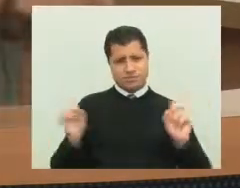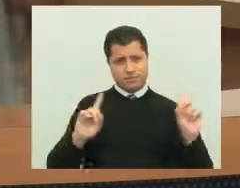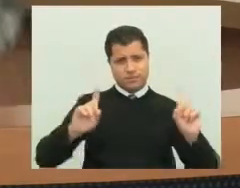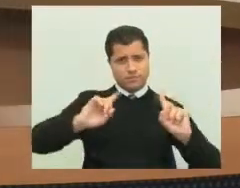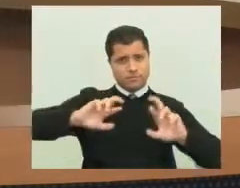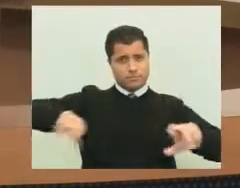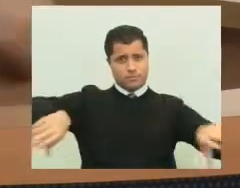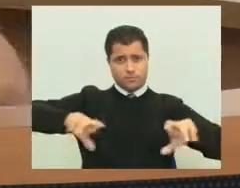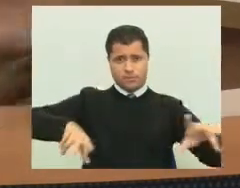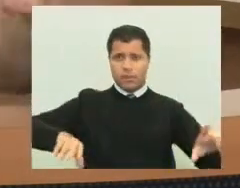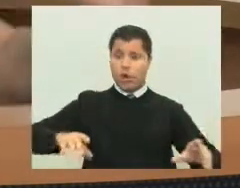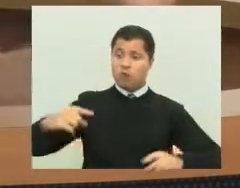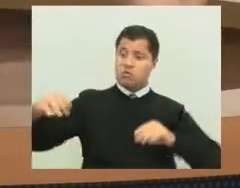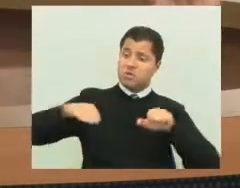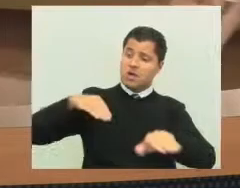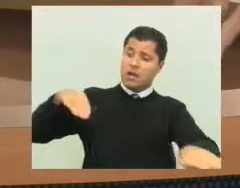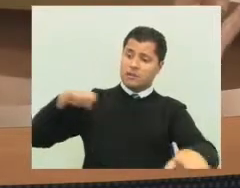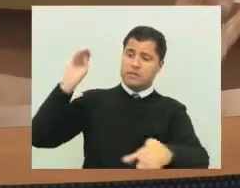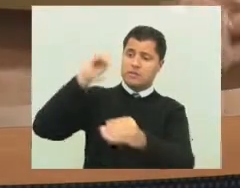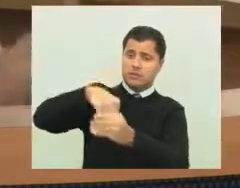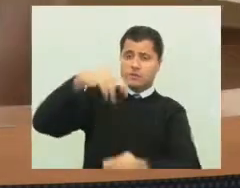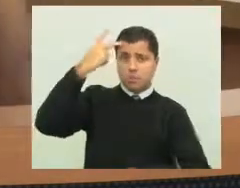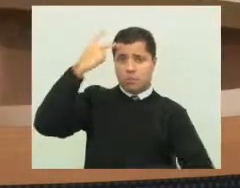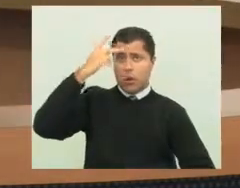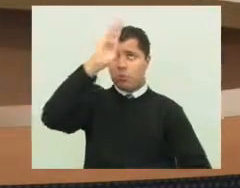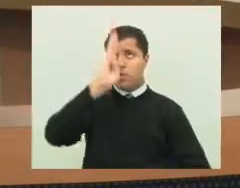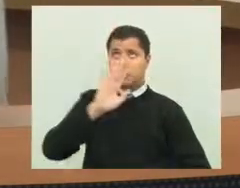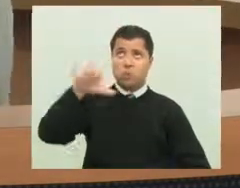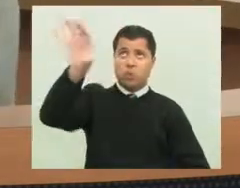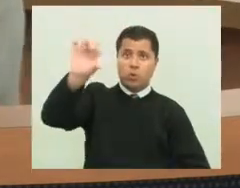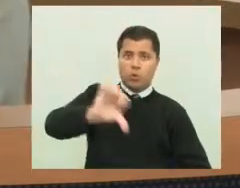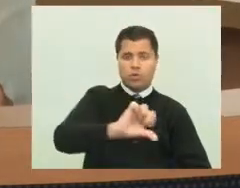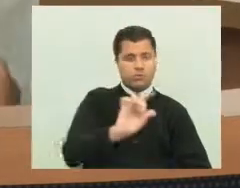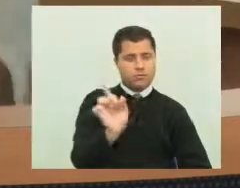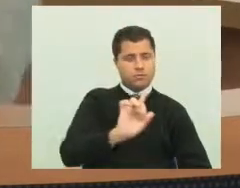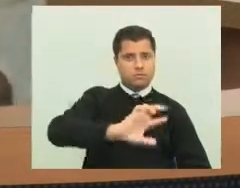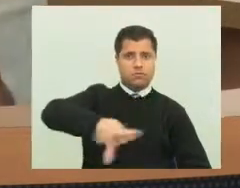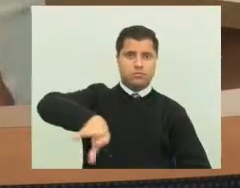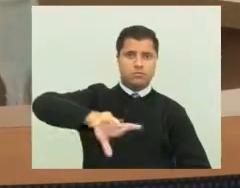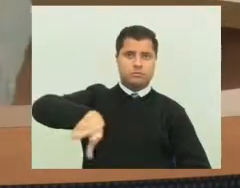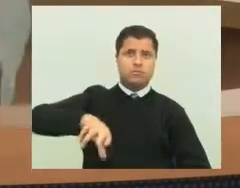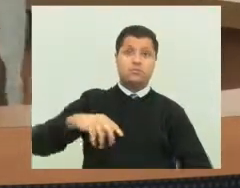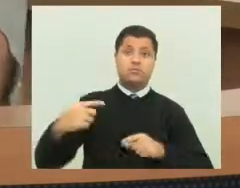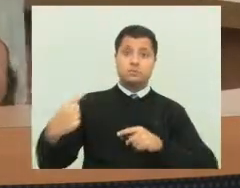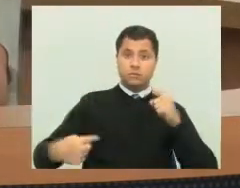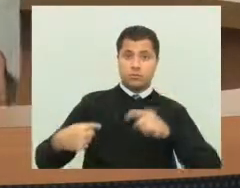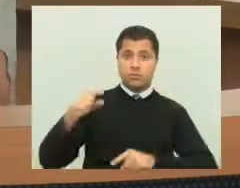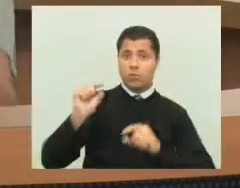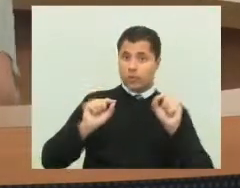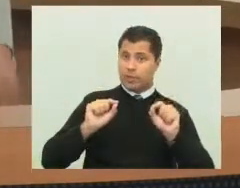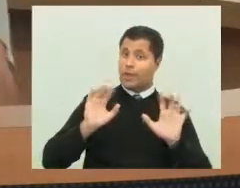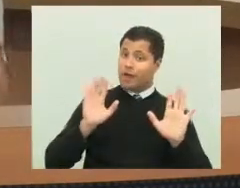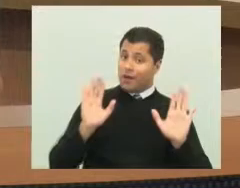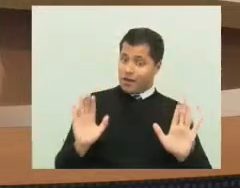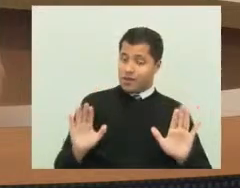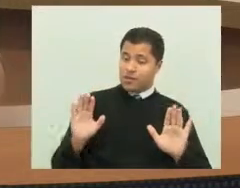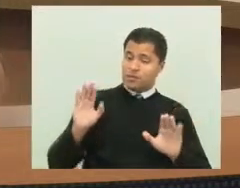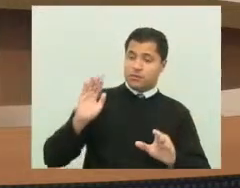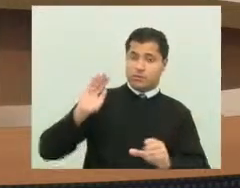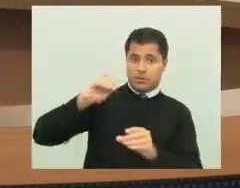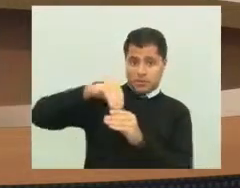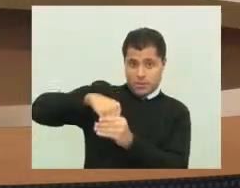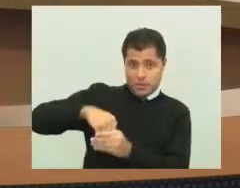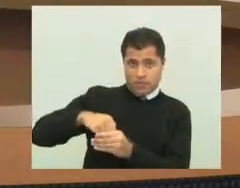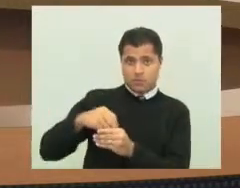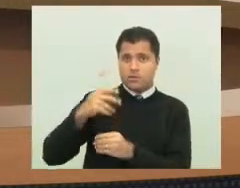estado de São Paulo, no país ou na cidade. Nós viemos discutir aqui uma coisa que na periferia das grandes